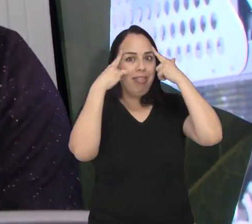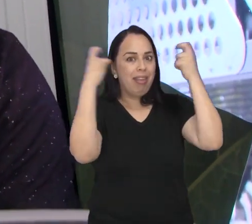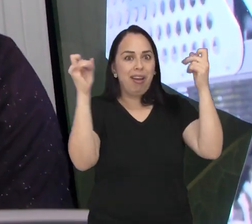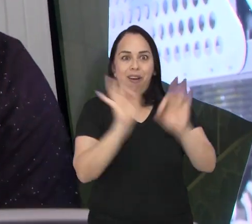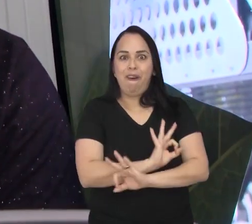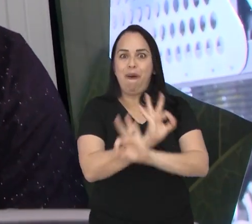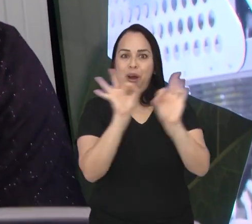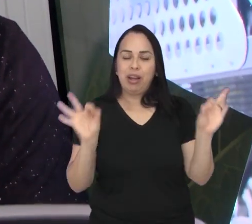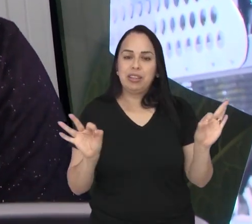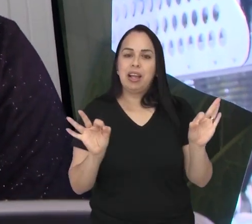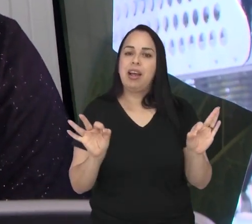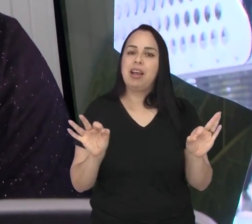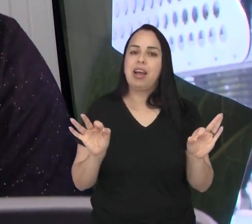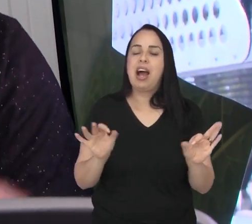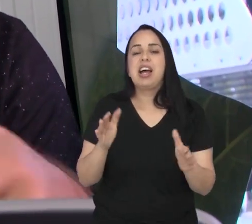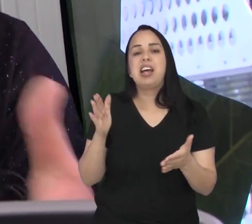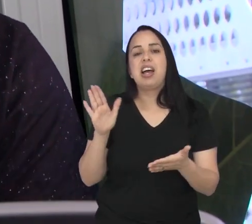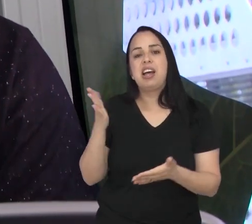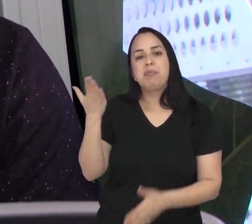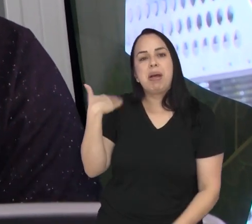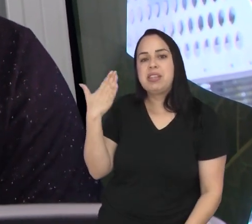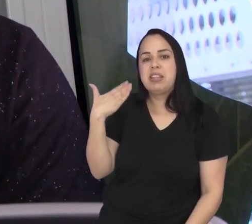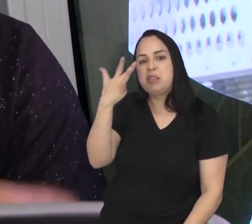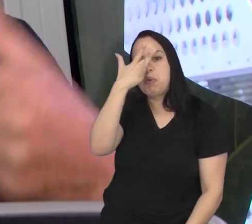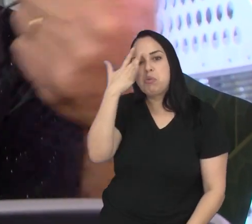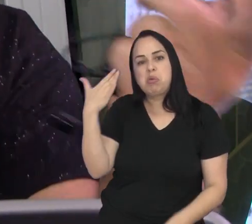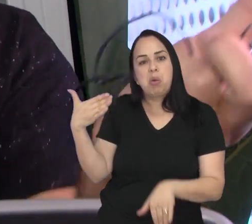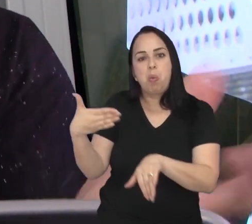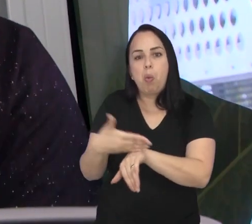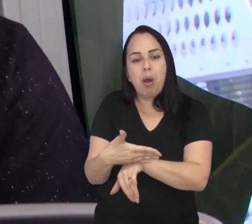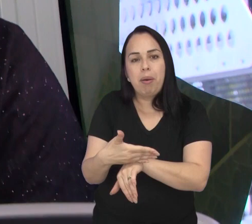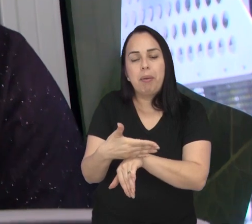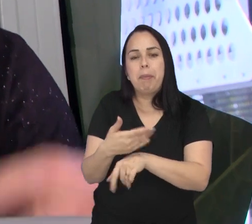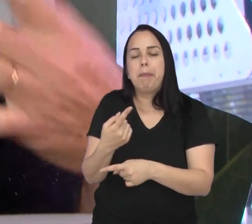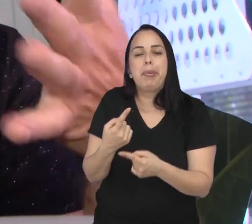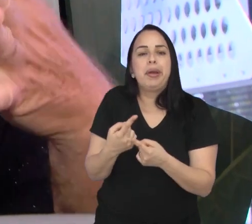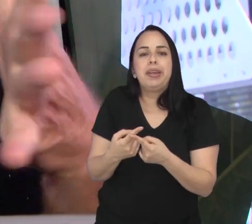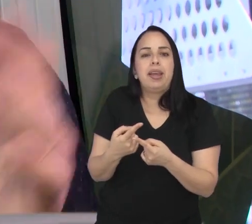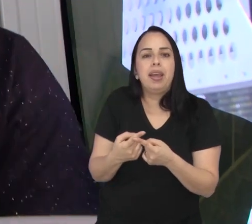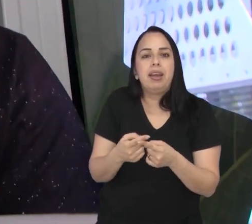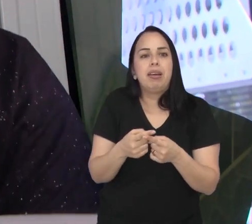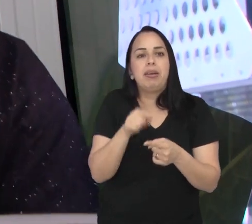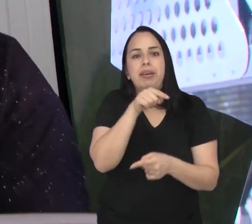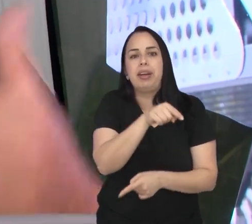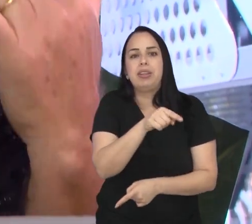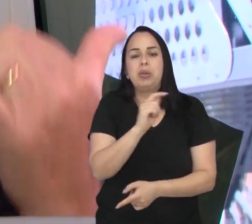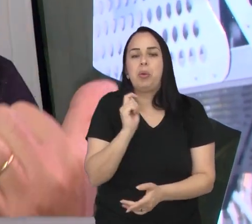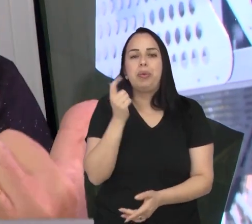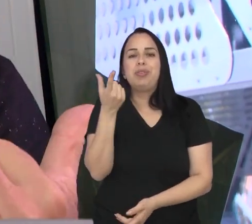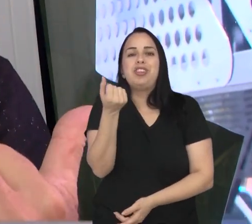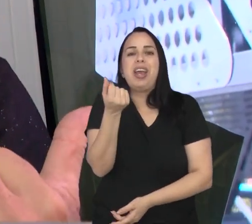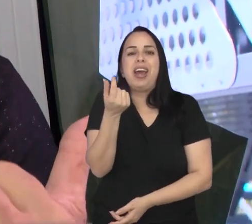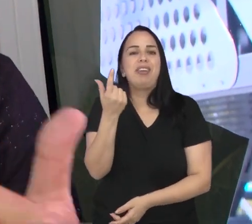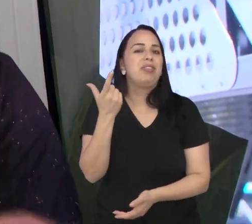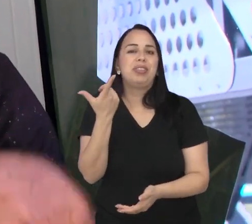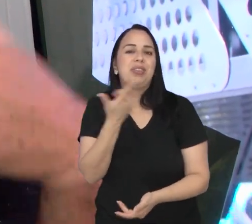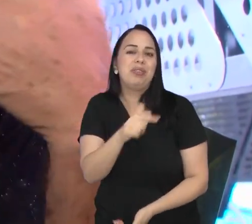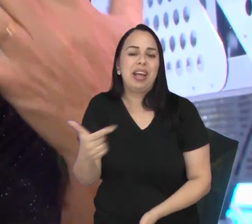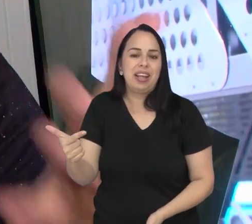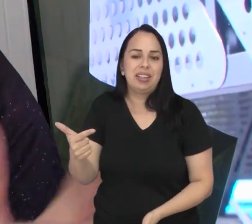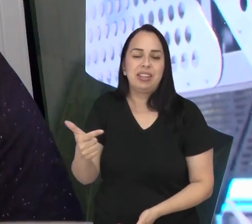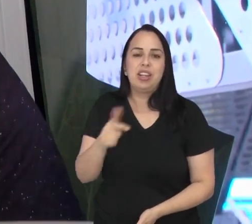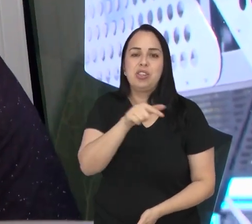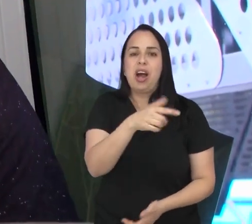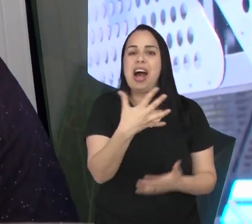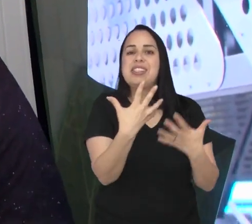ideia, porque muitas pessoas não pegavam, por causa desse sistema que era antes, que